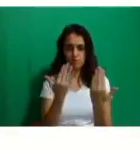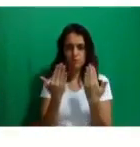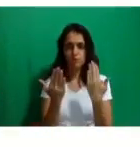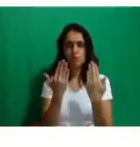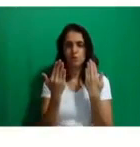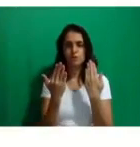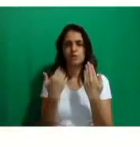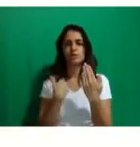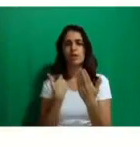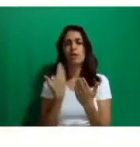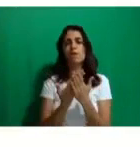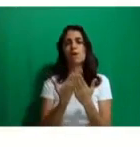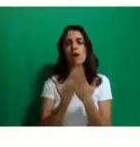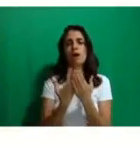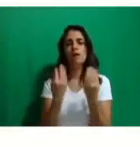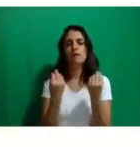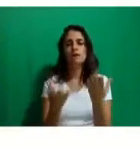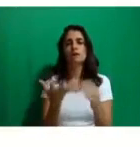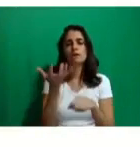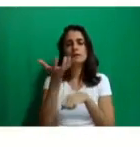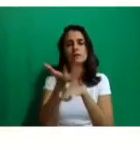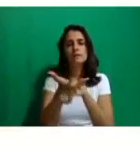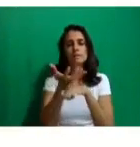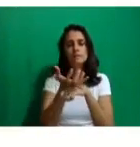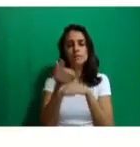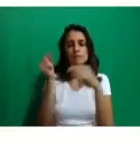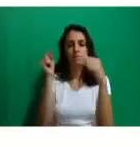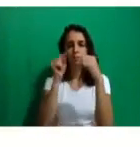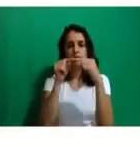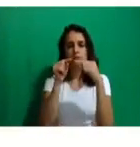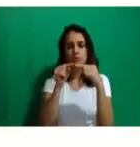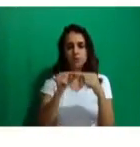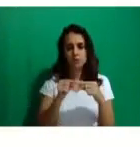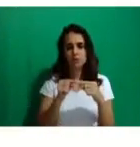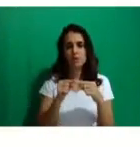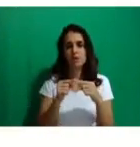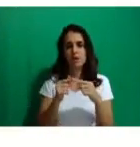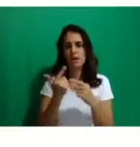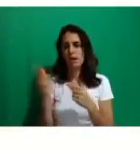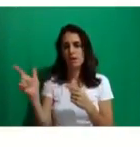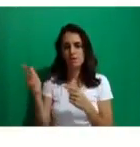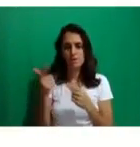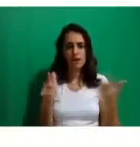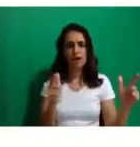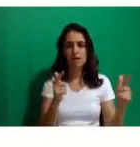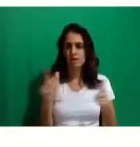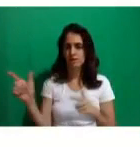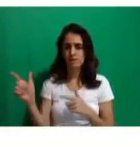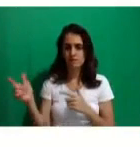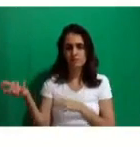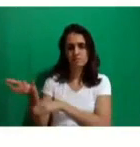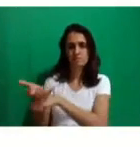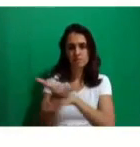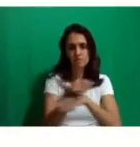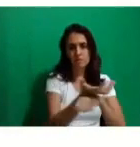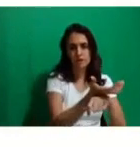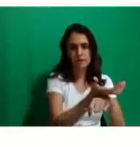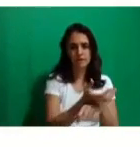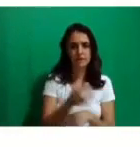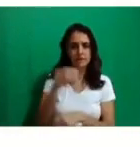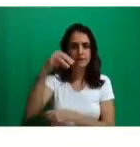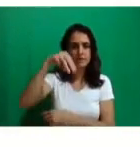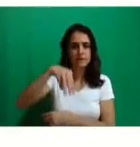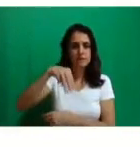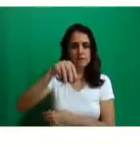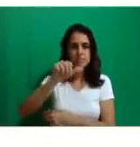curso das disciplinas transversais ao curso, né? Mas a Mariana é uma das professoras de tecnologia, ela está